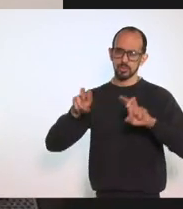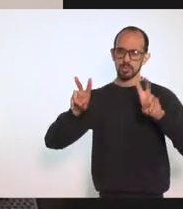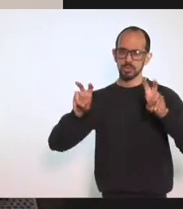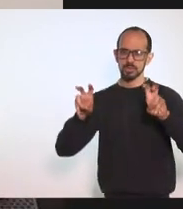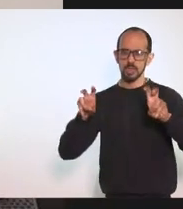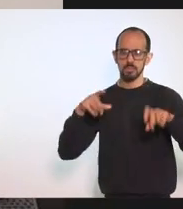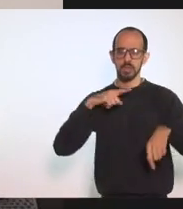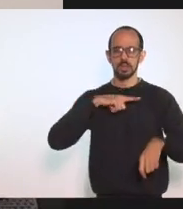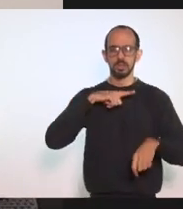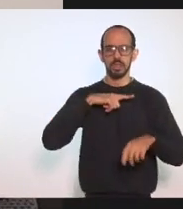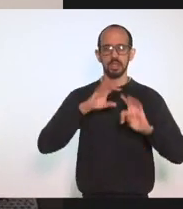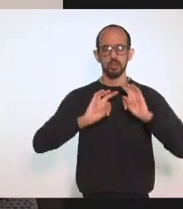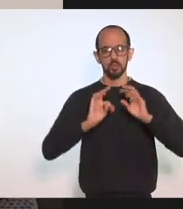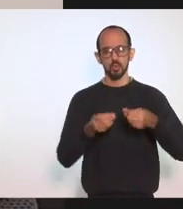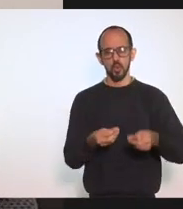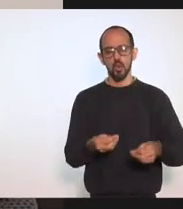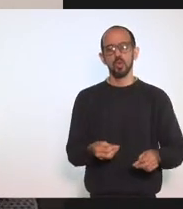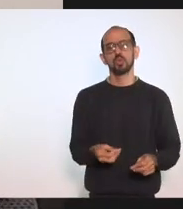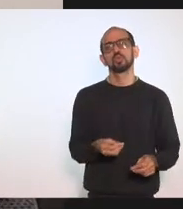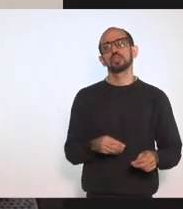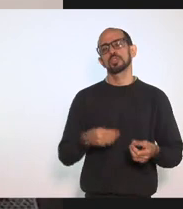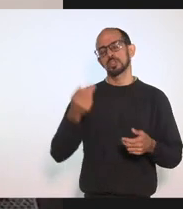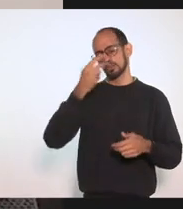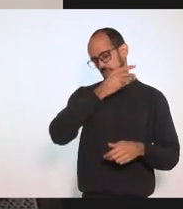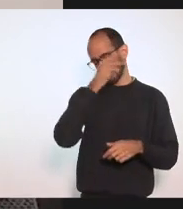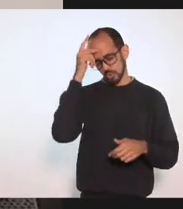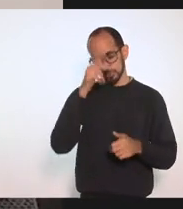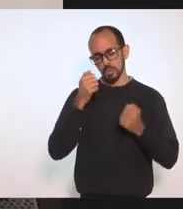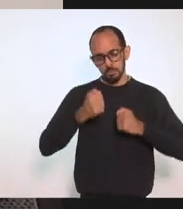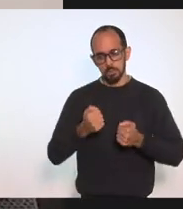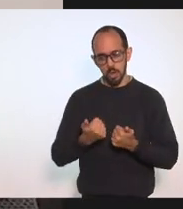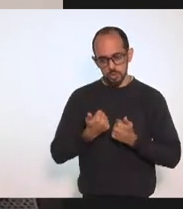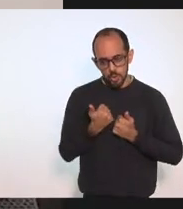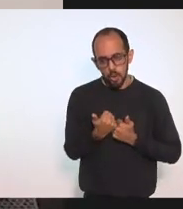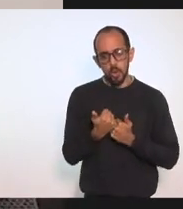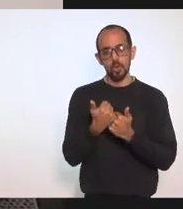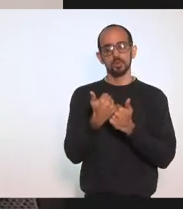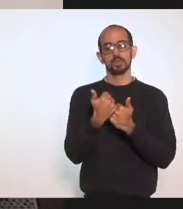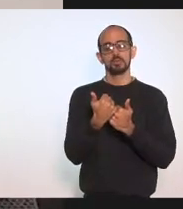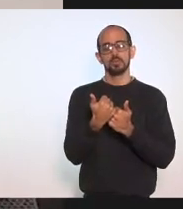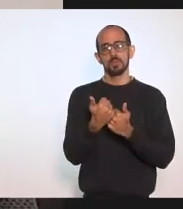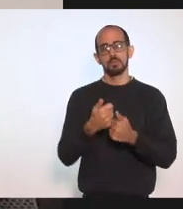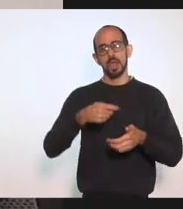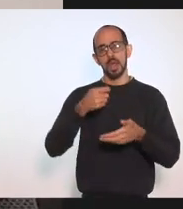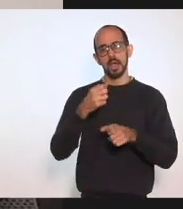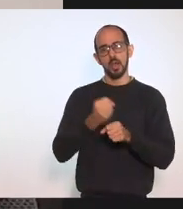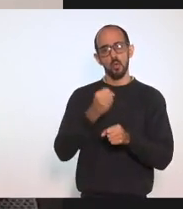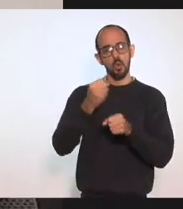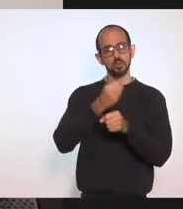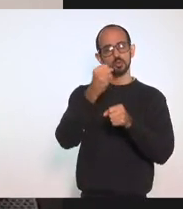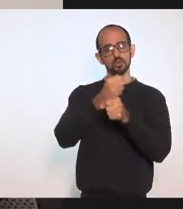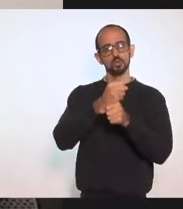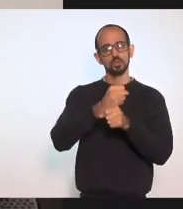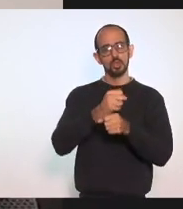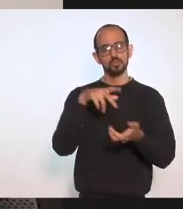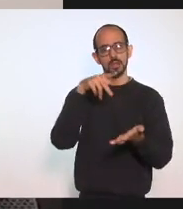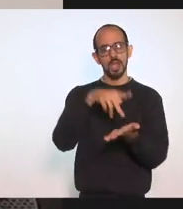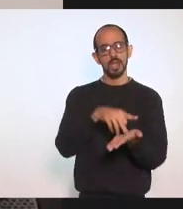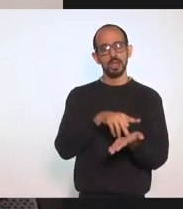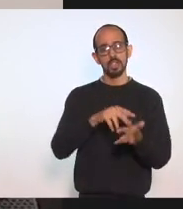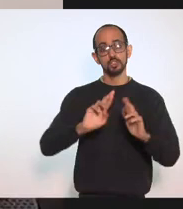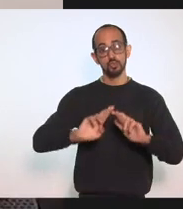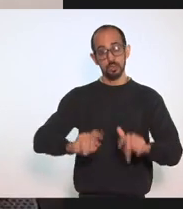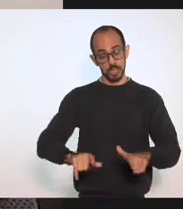Entre todos Os atores Que possam Contribuir Para a construção De uma realidade Diferente E